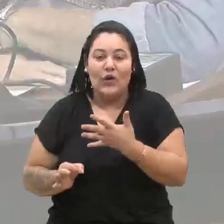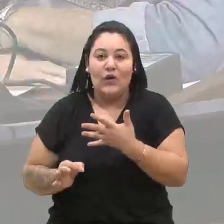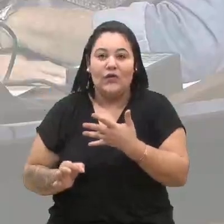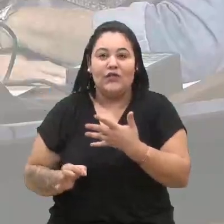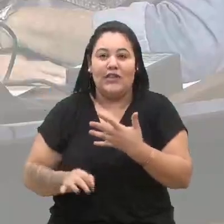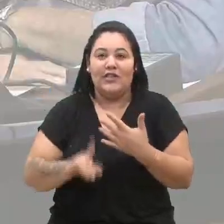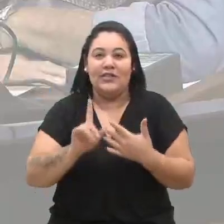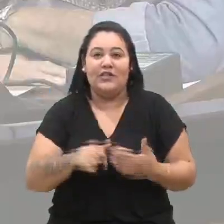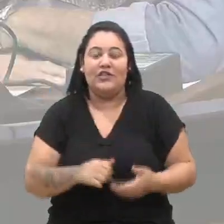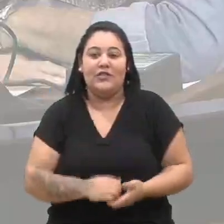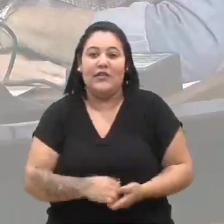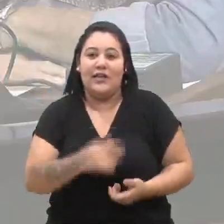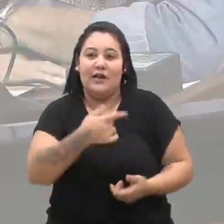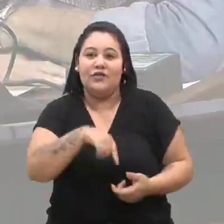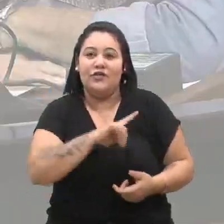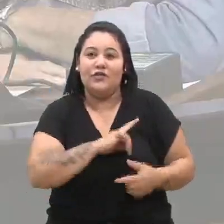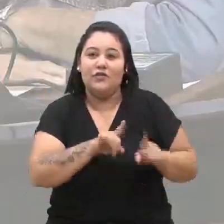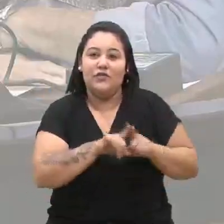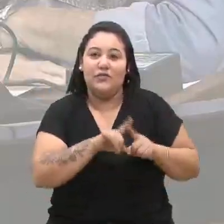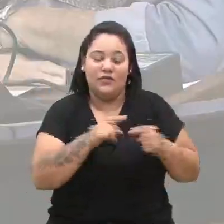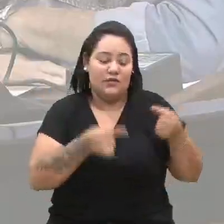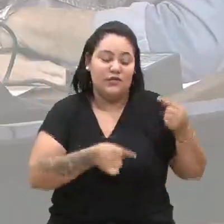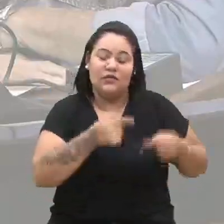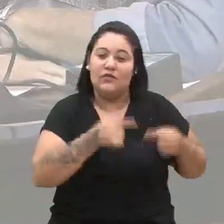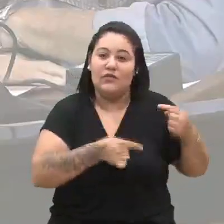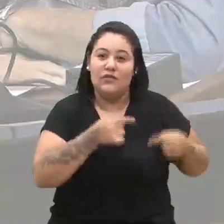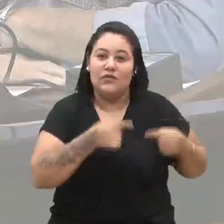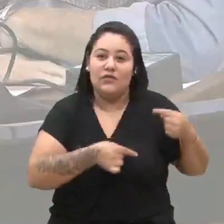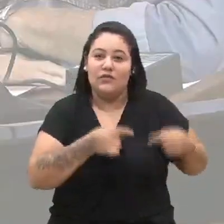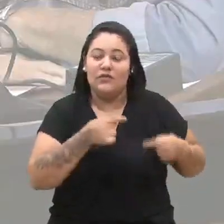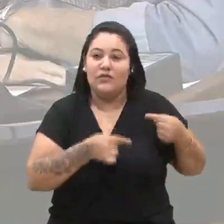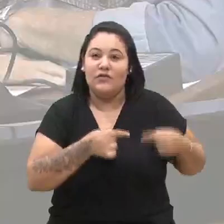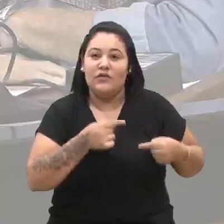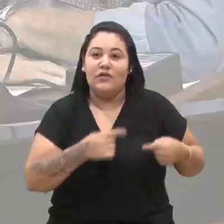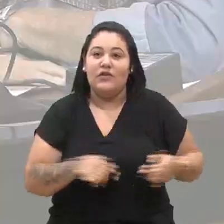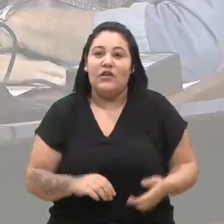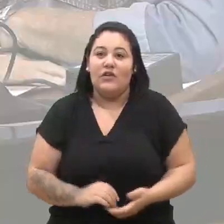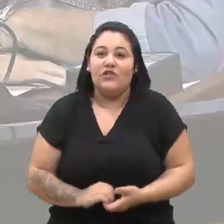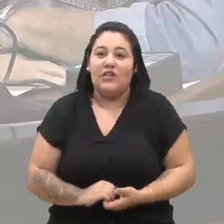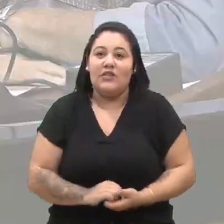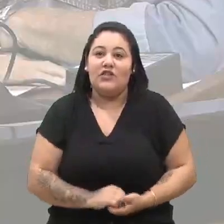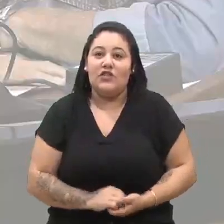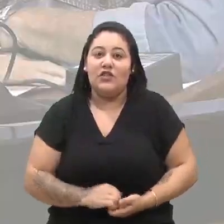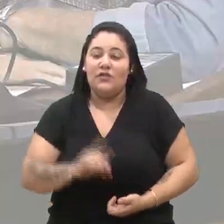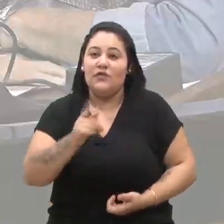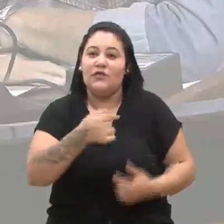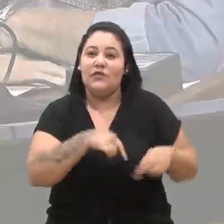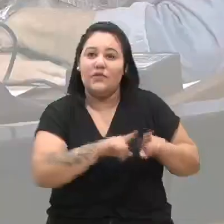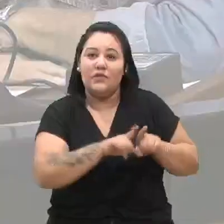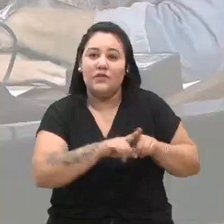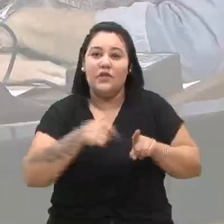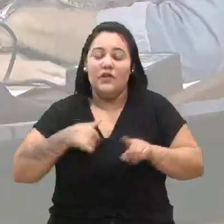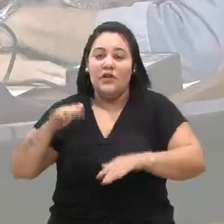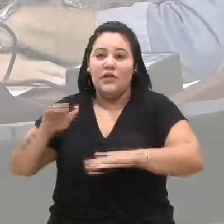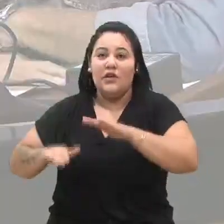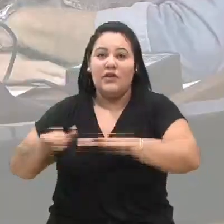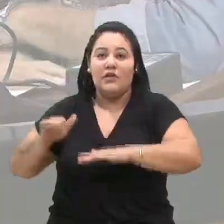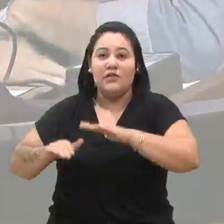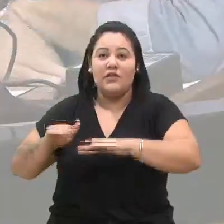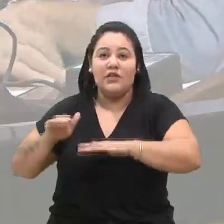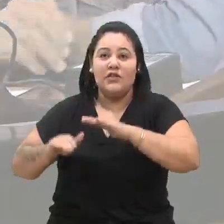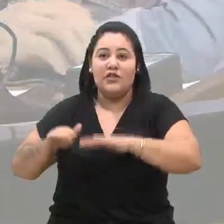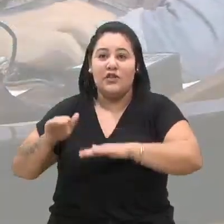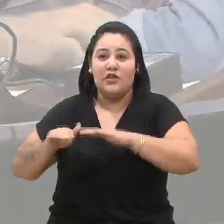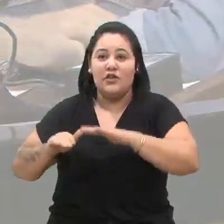é uma discussão muito ampla, muito séria e devemos ter o equilíbrio para que não se torne daqui a pouco uma